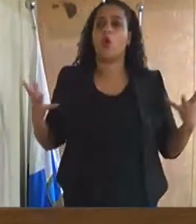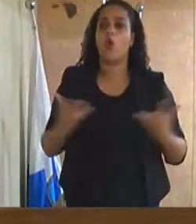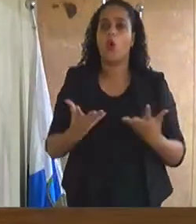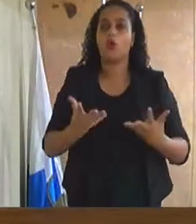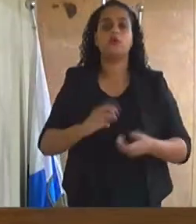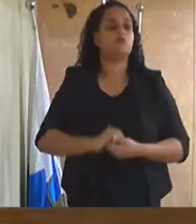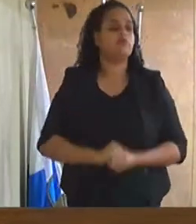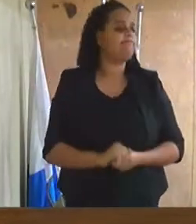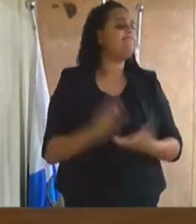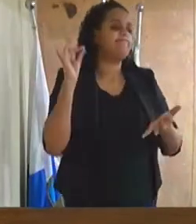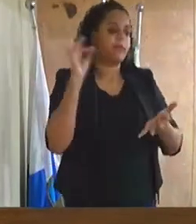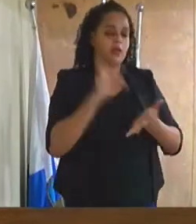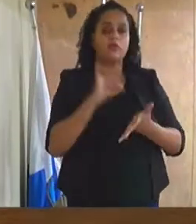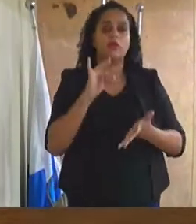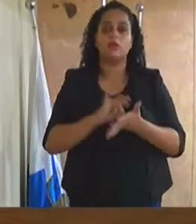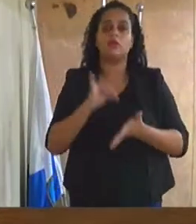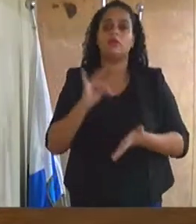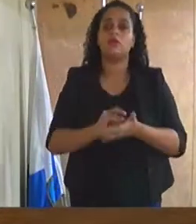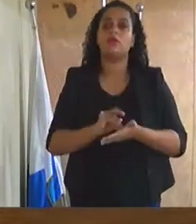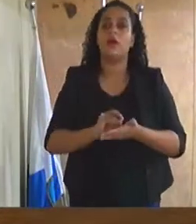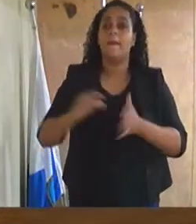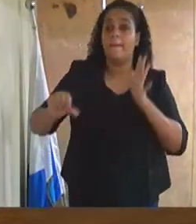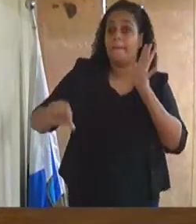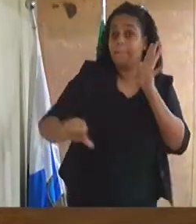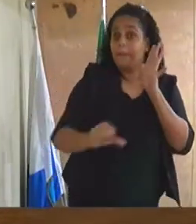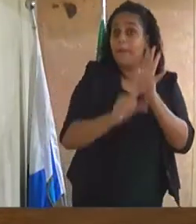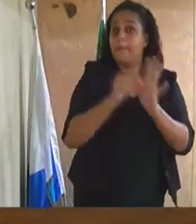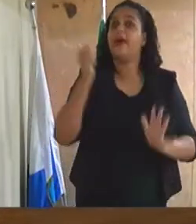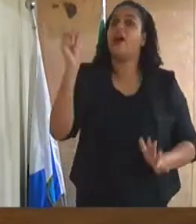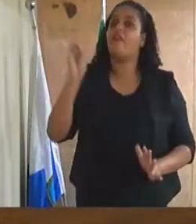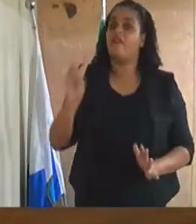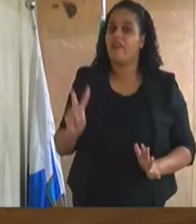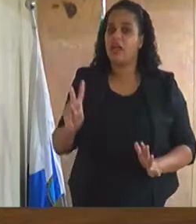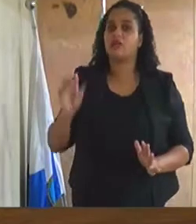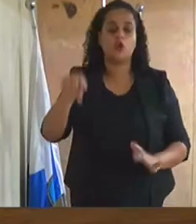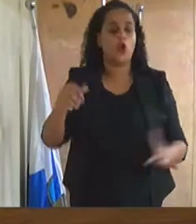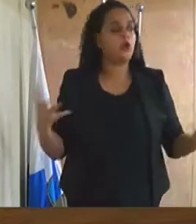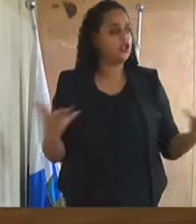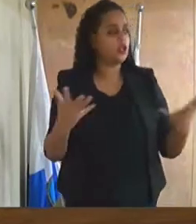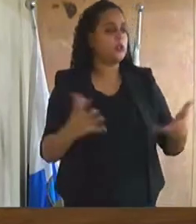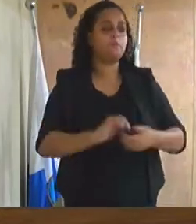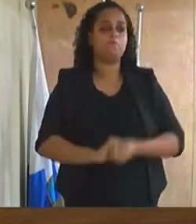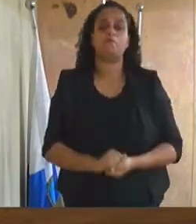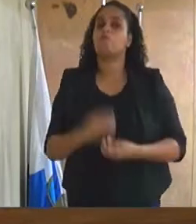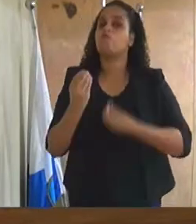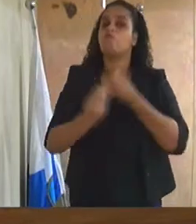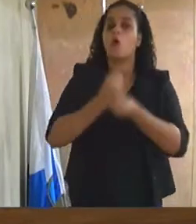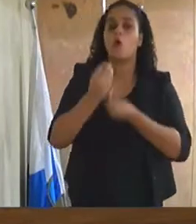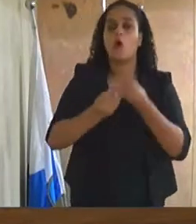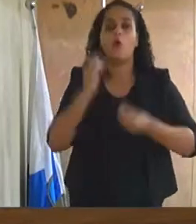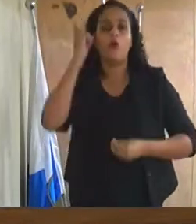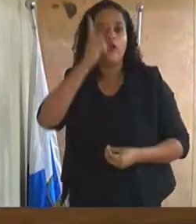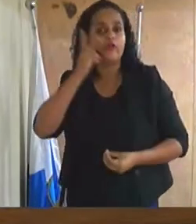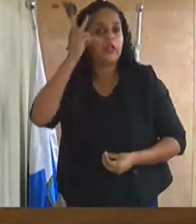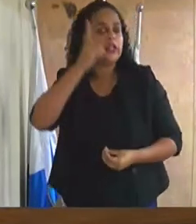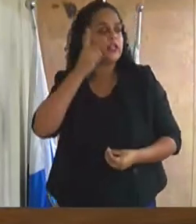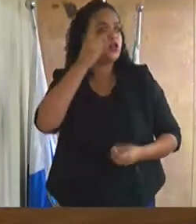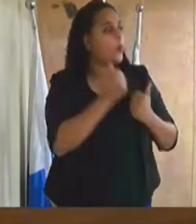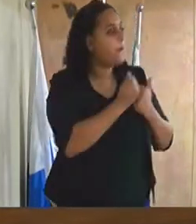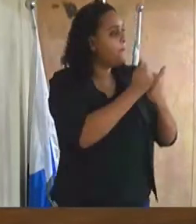verdadeiramente, é o meu primeiro dia aqui como vereador, companheiro de vocês.